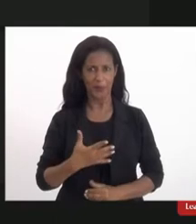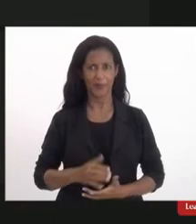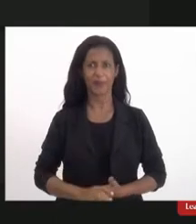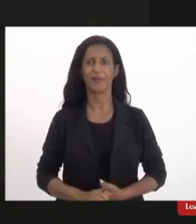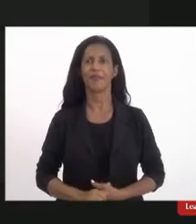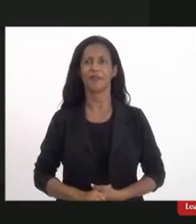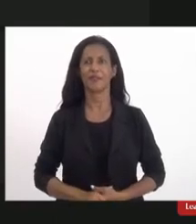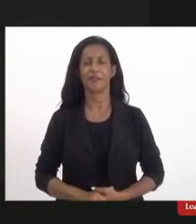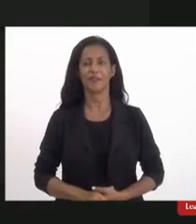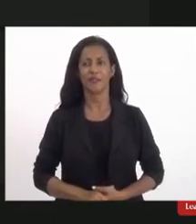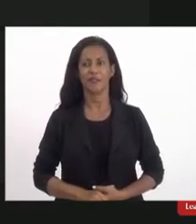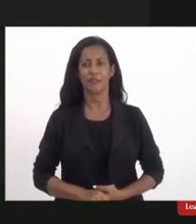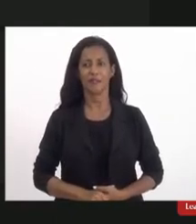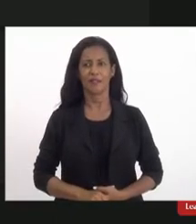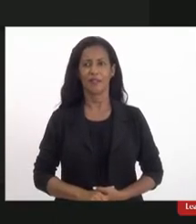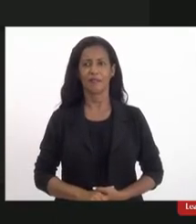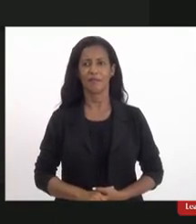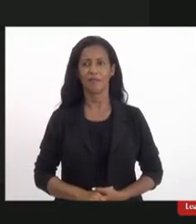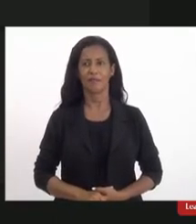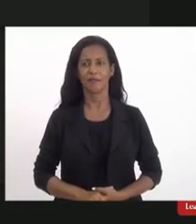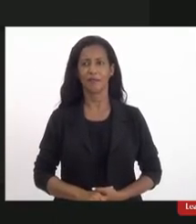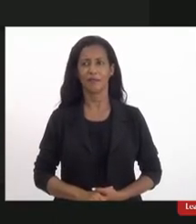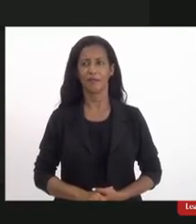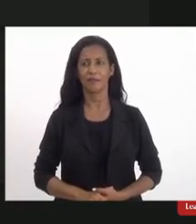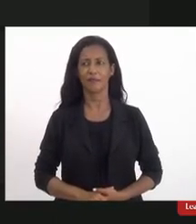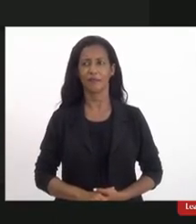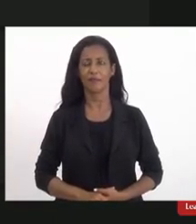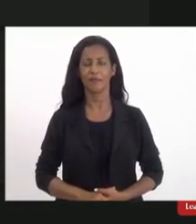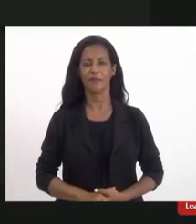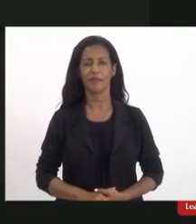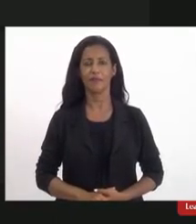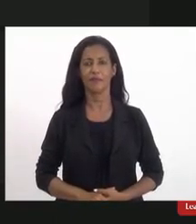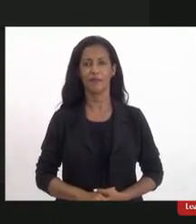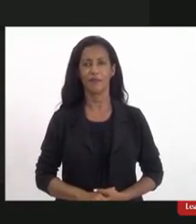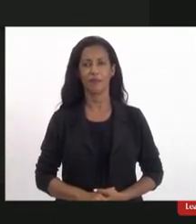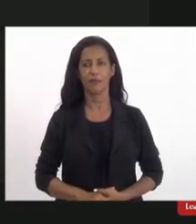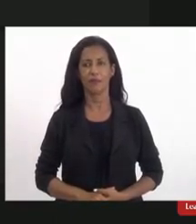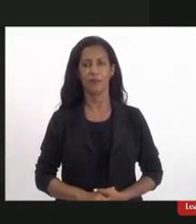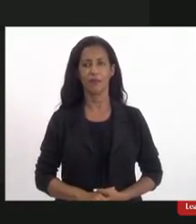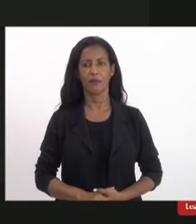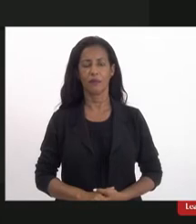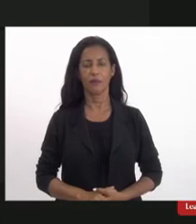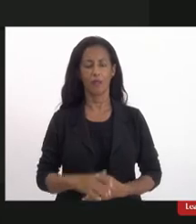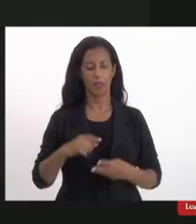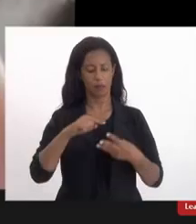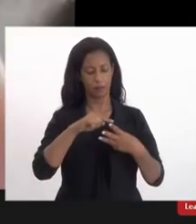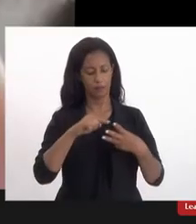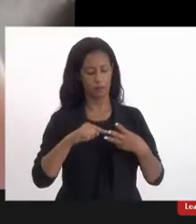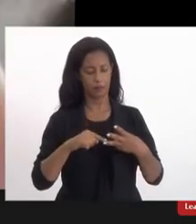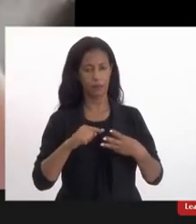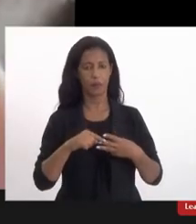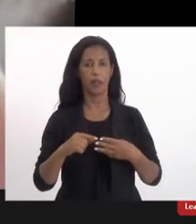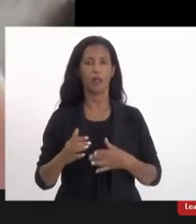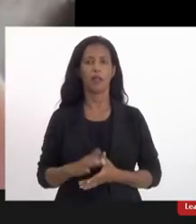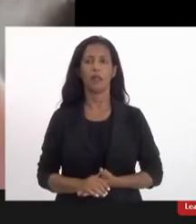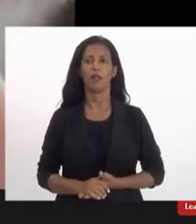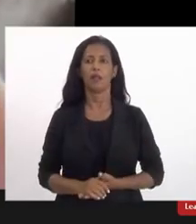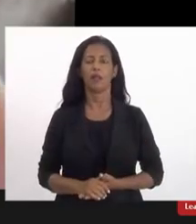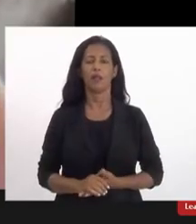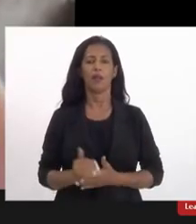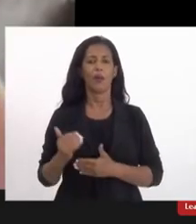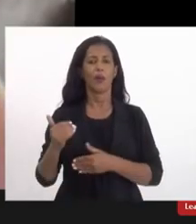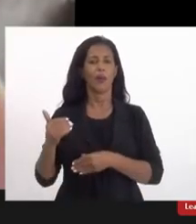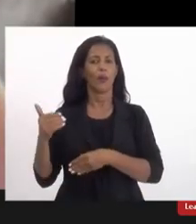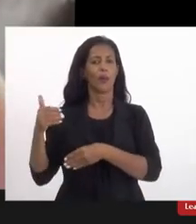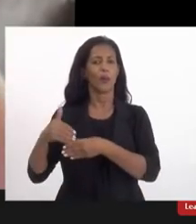Que a gente depois vai falar que é de propostas. Ok. Vou falar três coisas. O processo eleitoral do Conselho